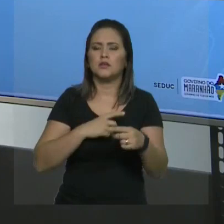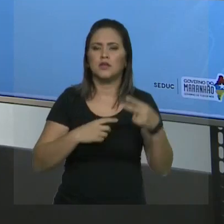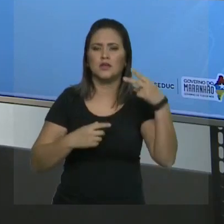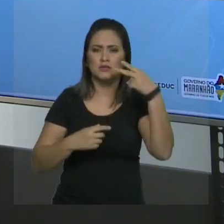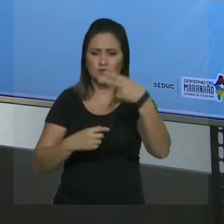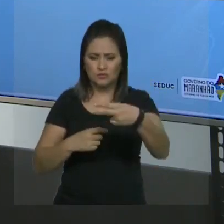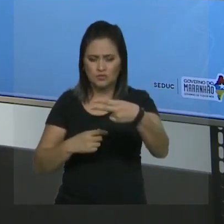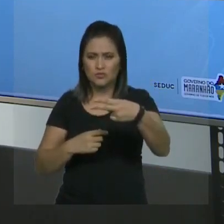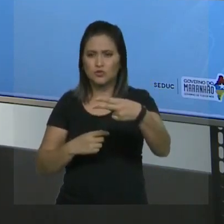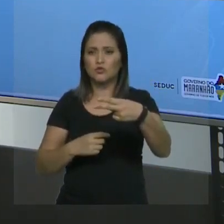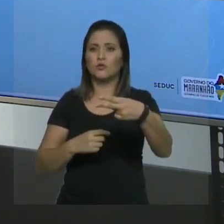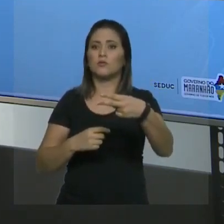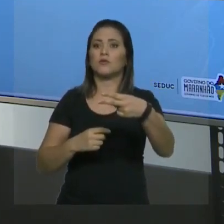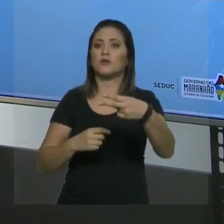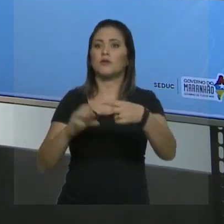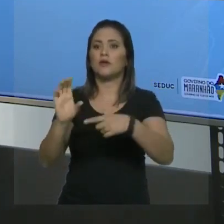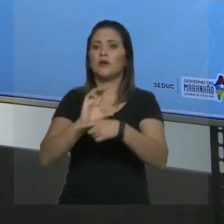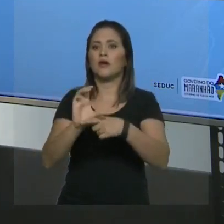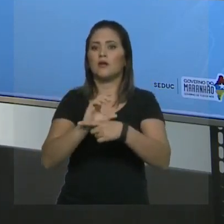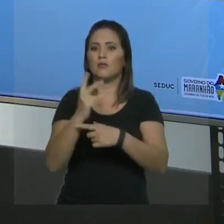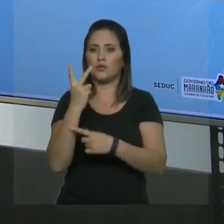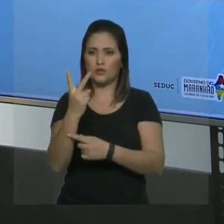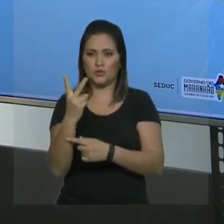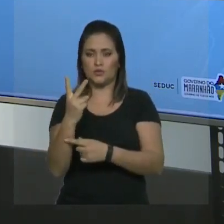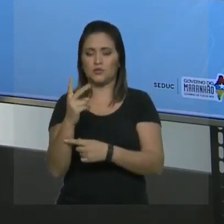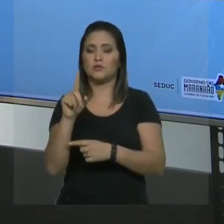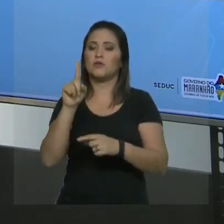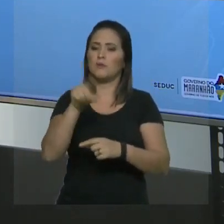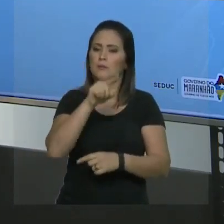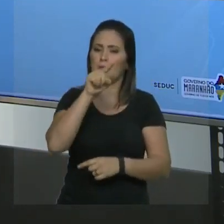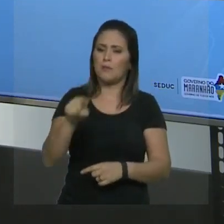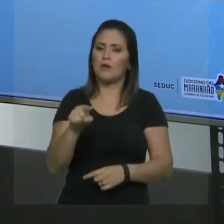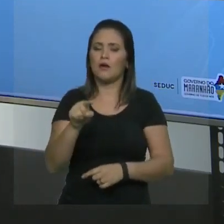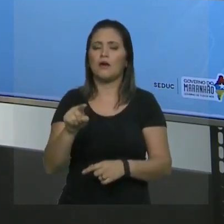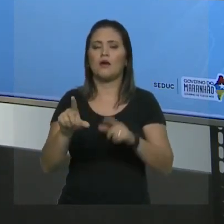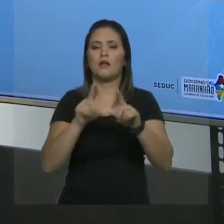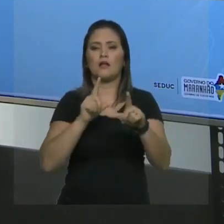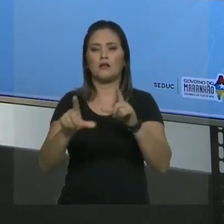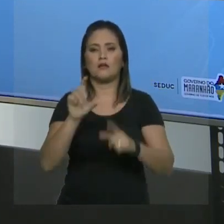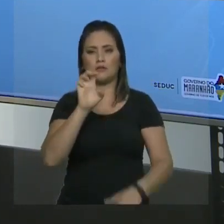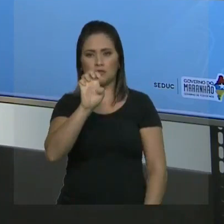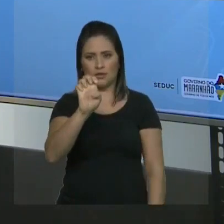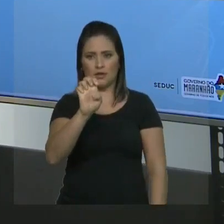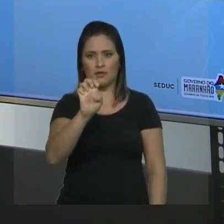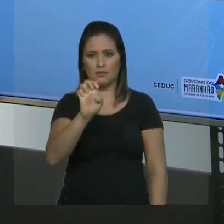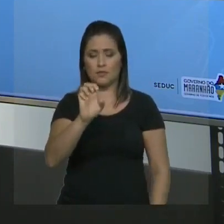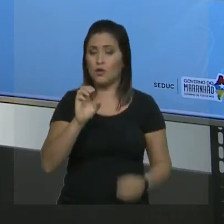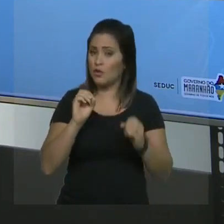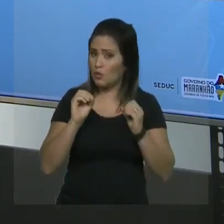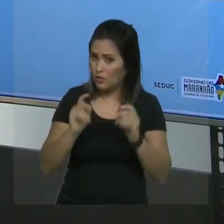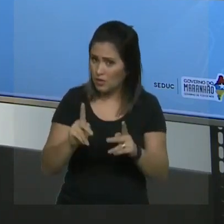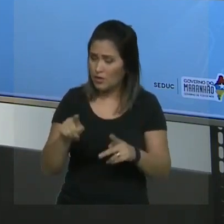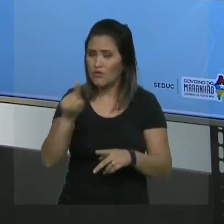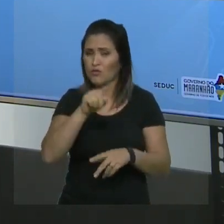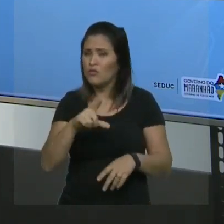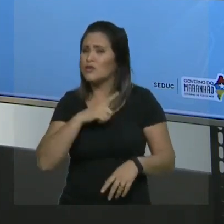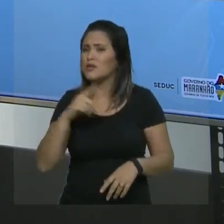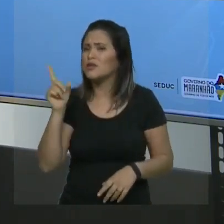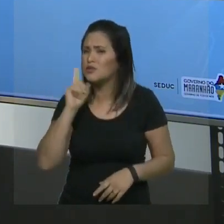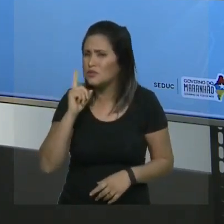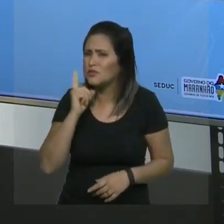E. Tudo bem, pessoal? Alguma dúvida? Então essa foi a nossa aula de nomenclatura de hidrocarbonetos,